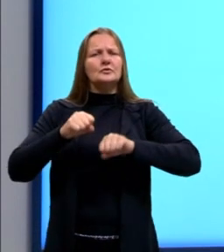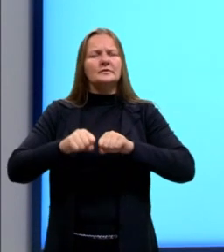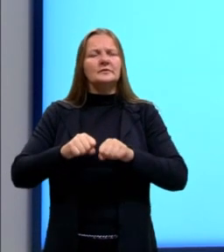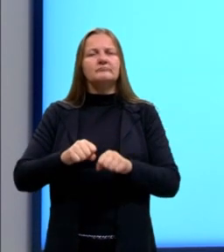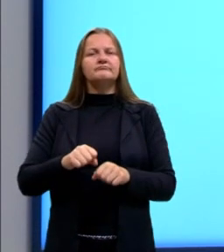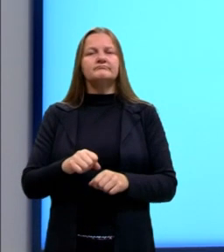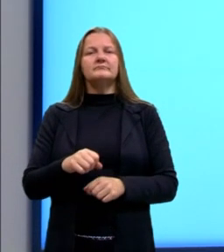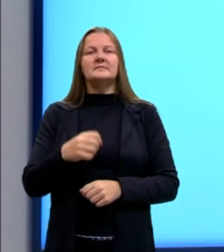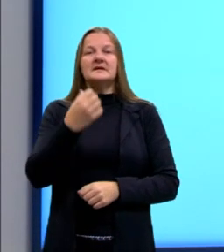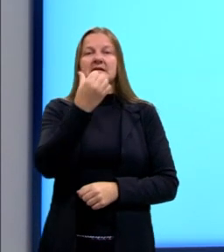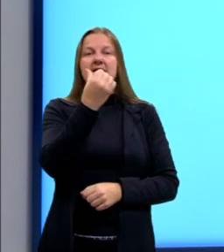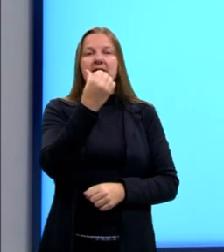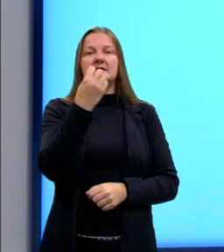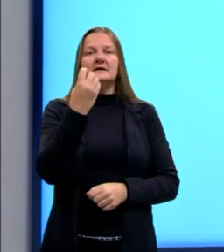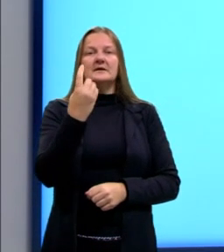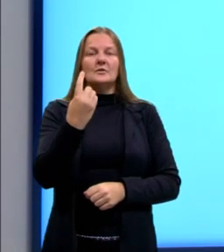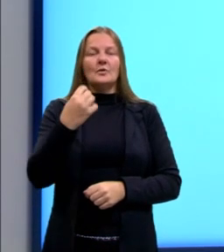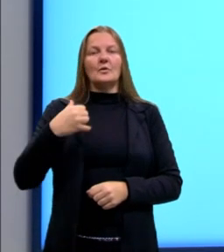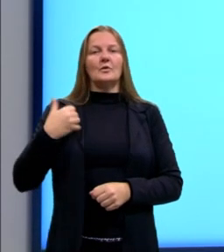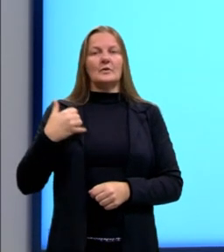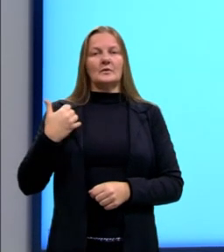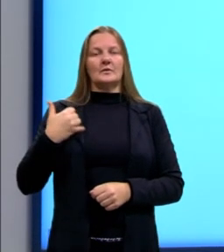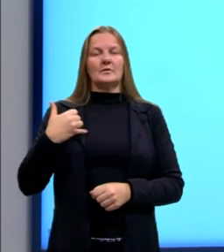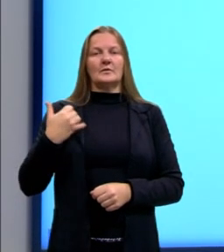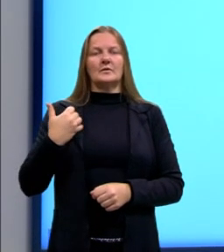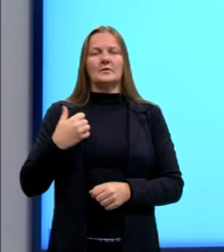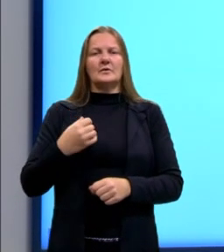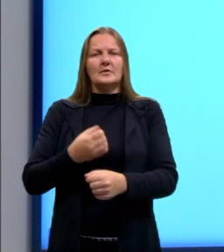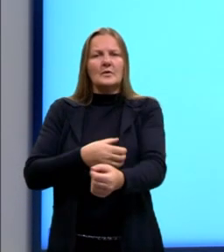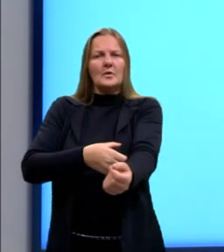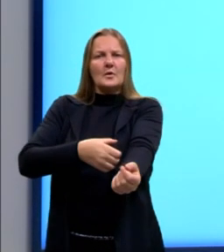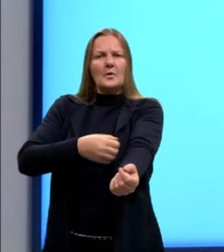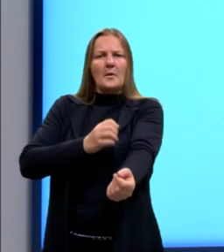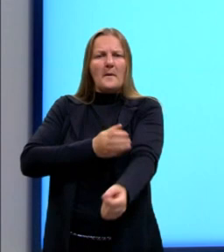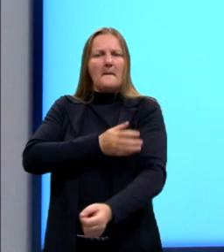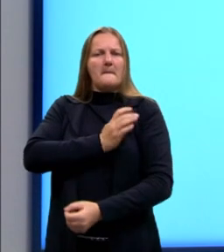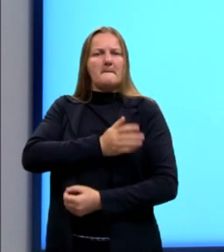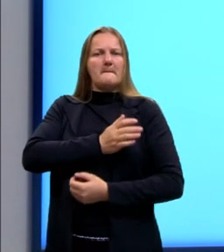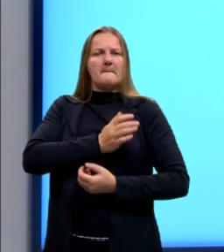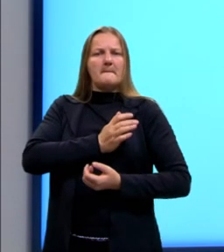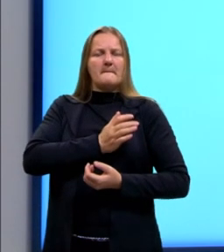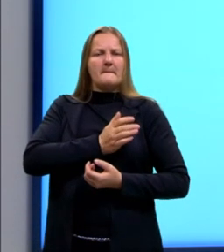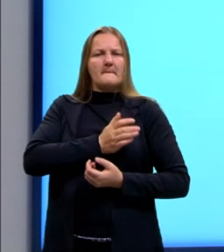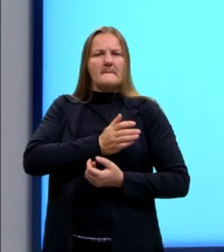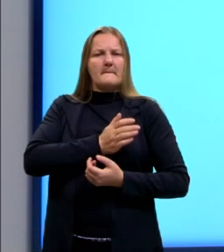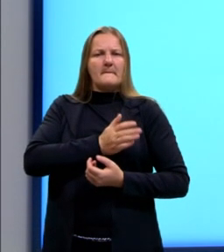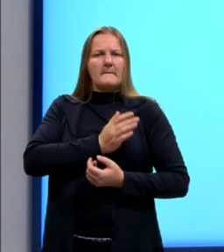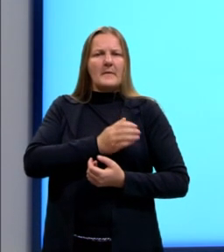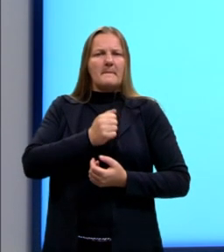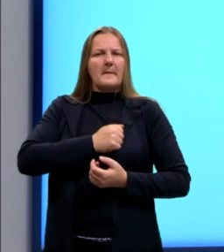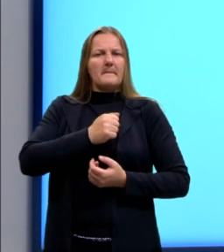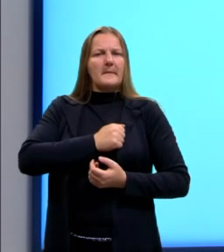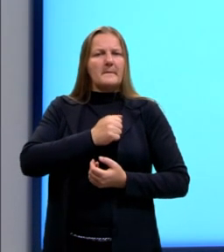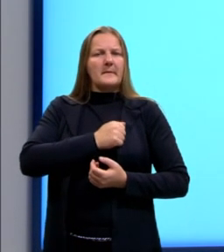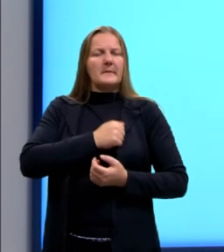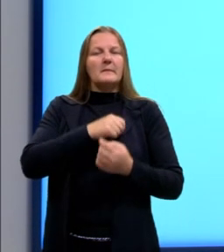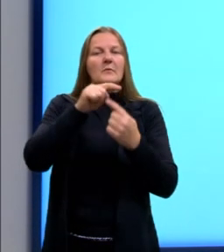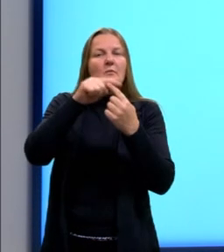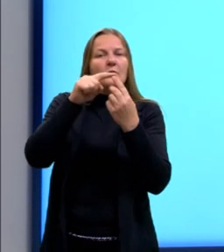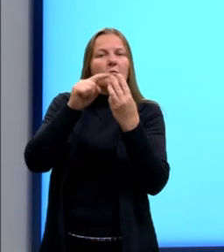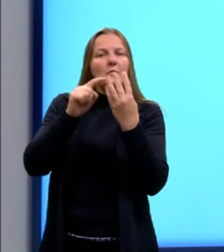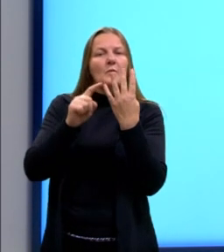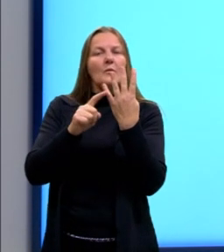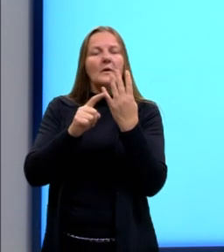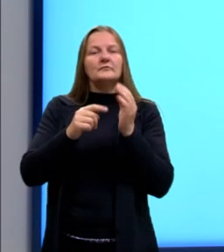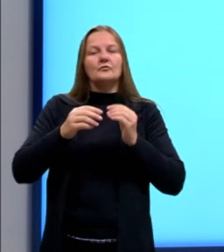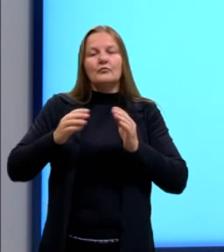idade utilizou um monitor cardíaco para medir suas frequências cardíacas em quatro diferentes tipos de